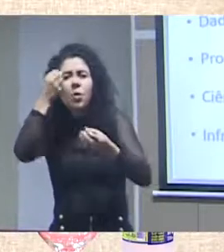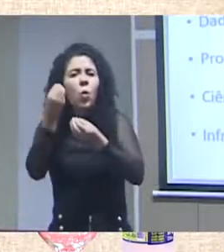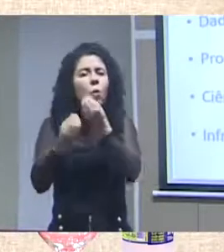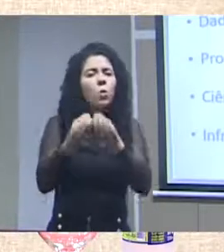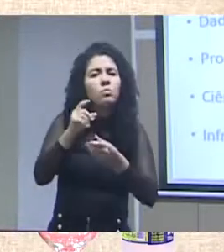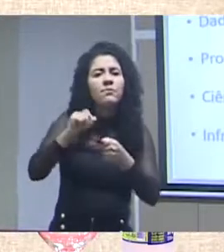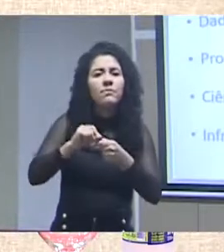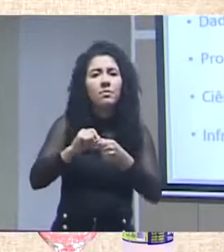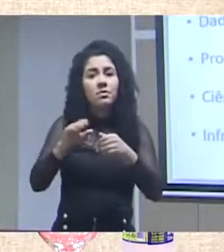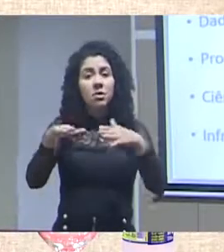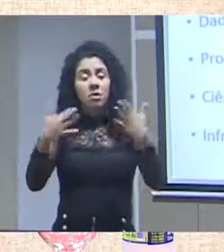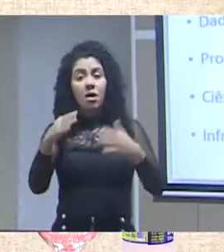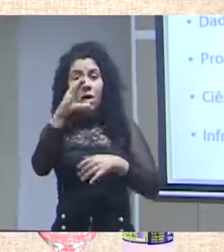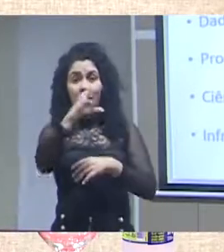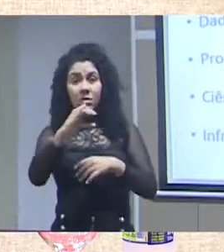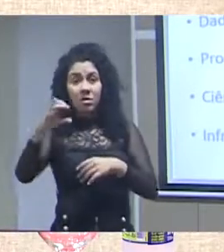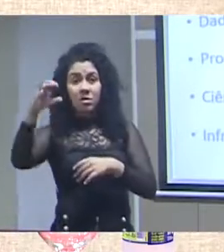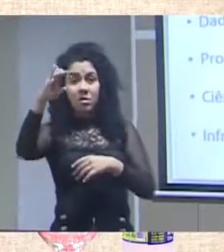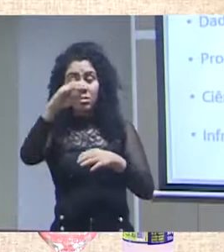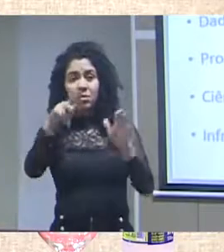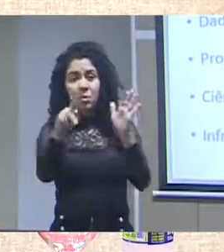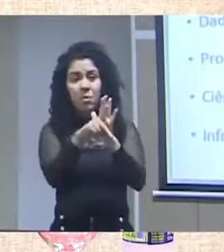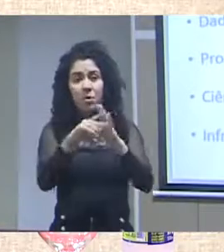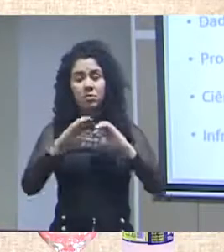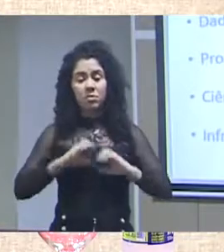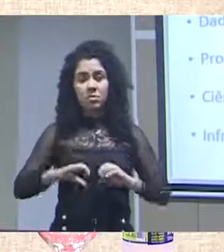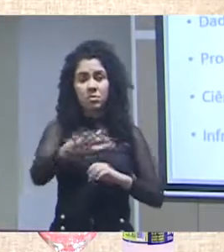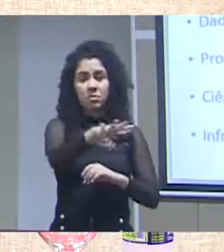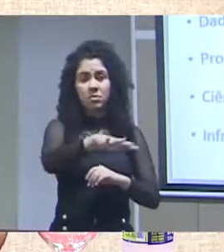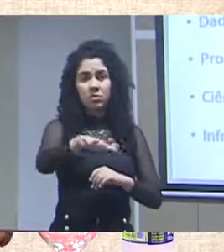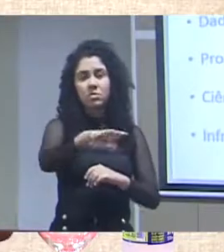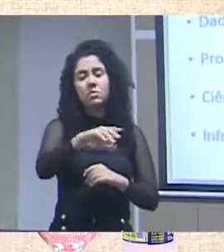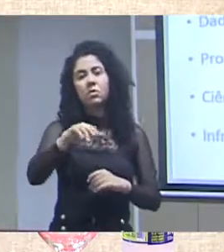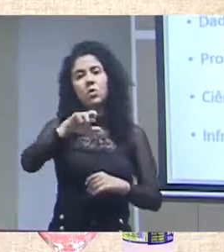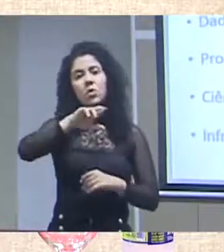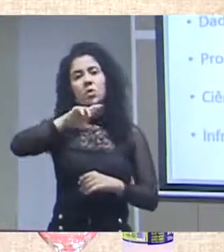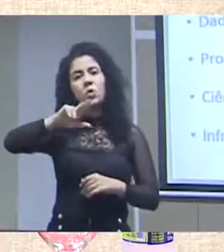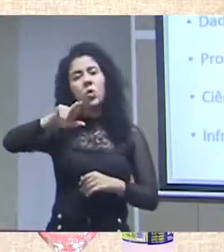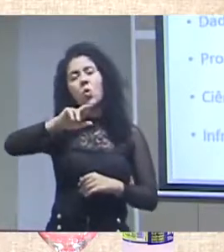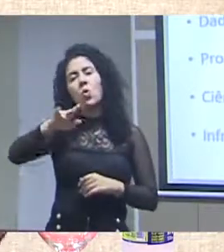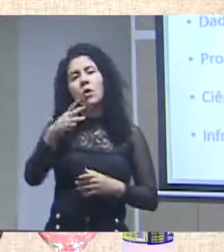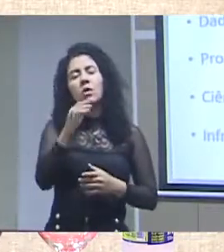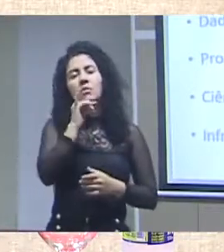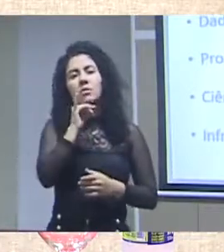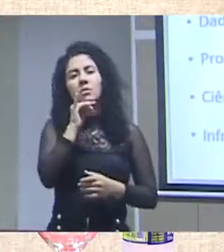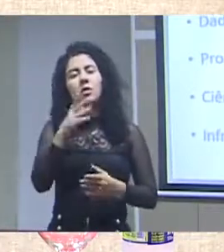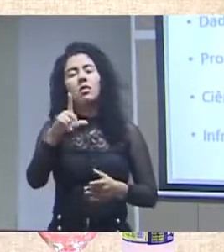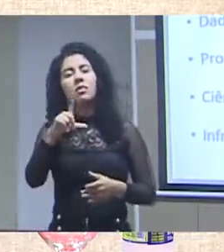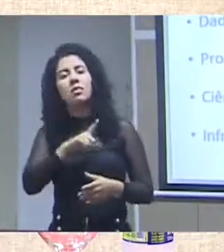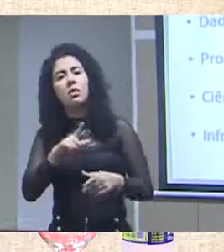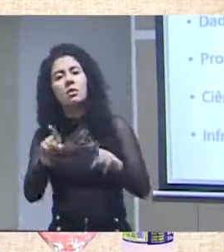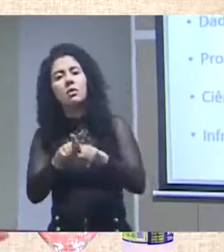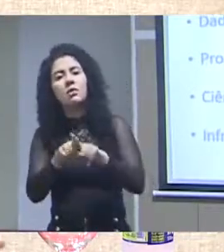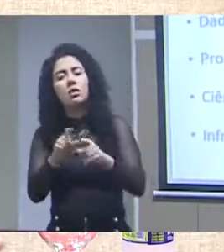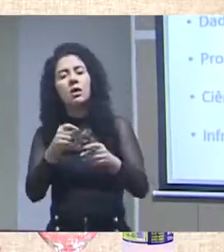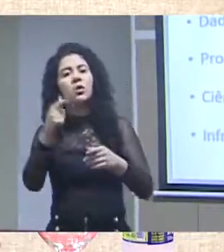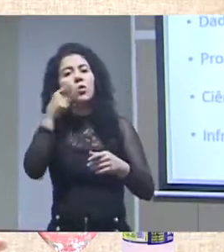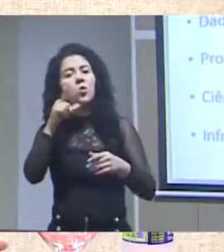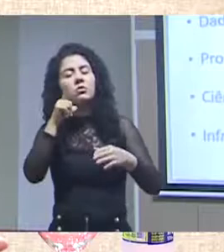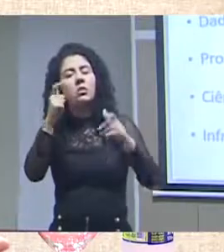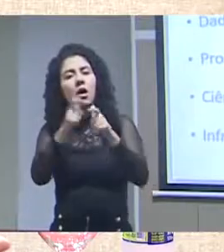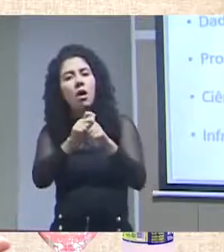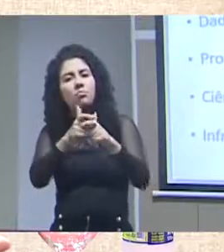simplesmente o crowdsourcing, ela vem apontando também para ampliar esses limites da